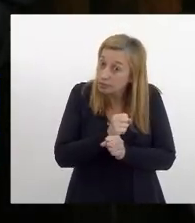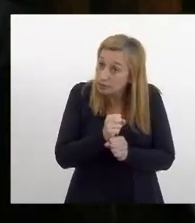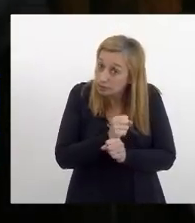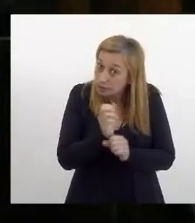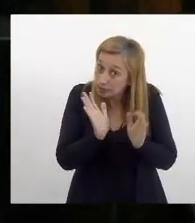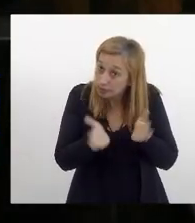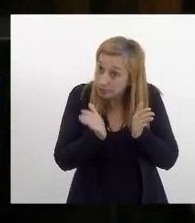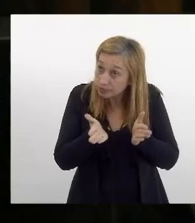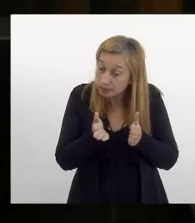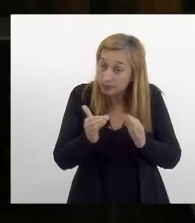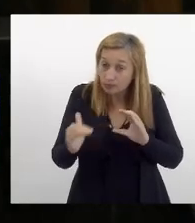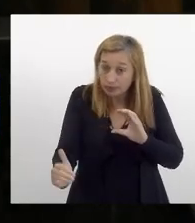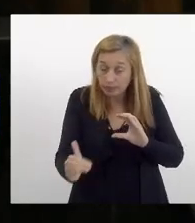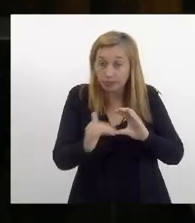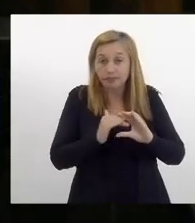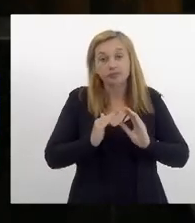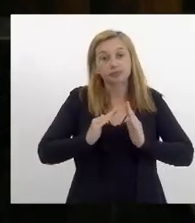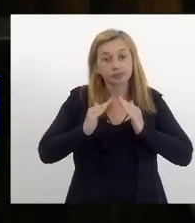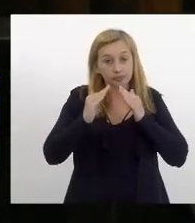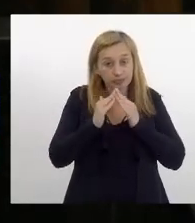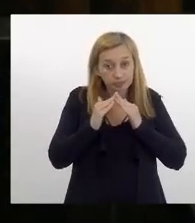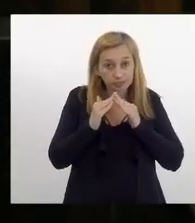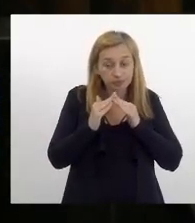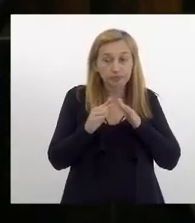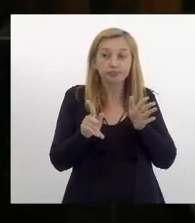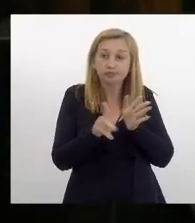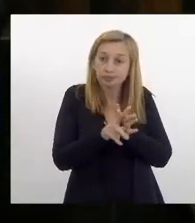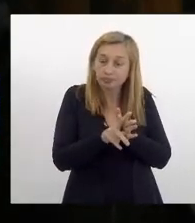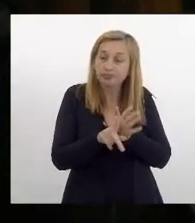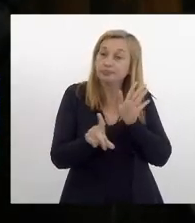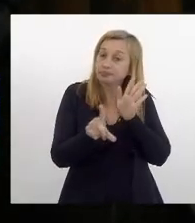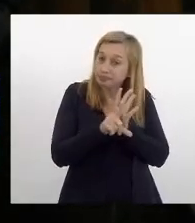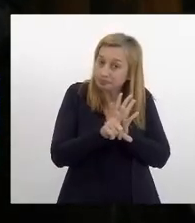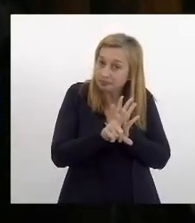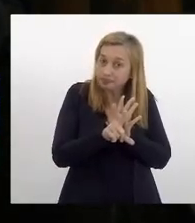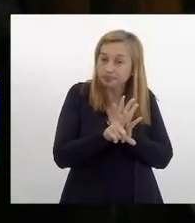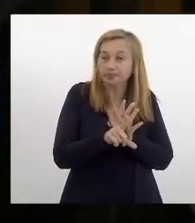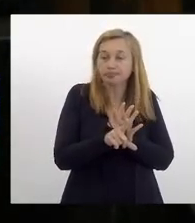mande para casa projeto de lei